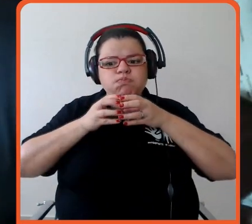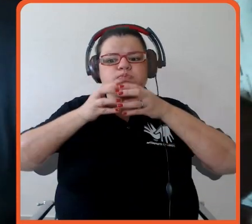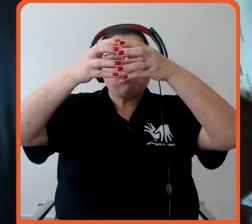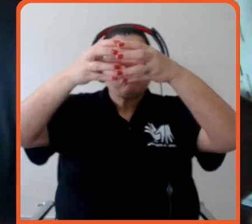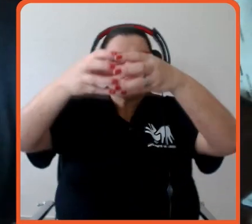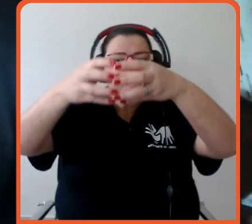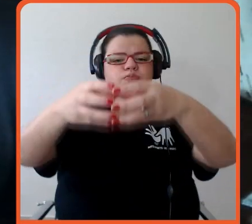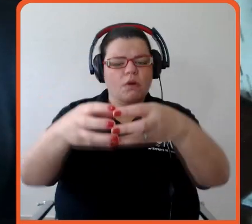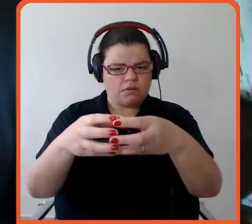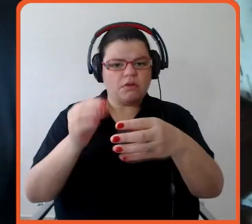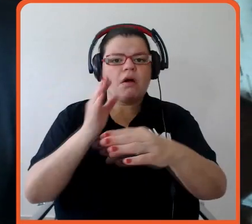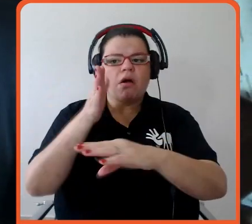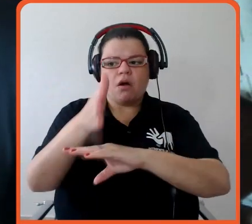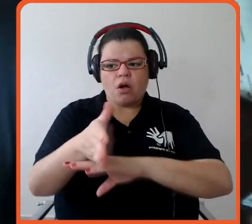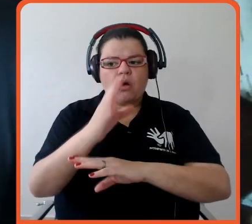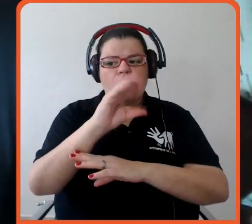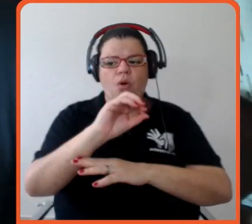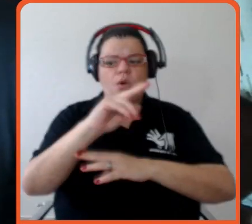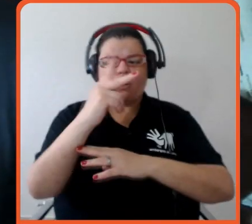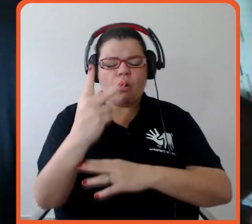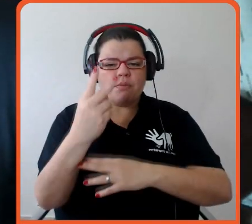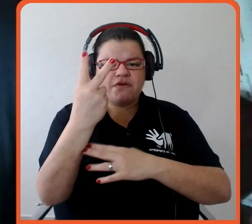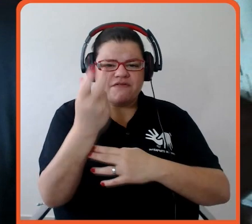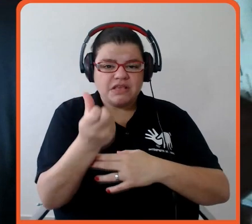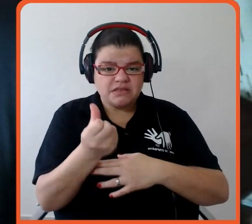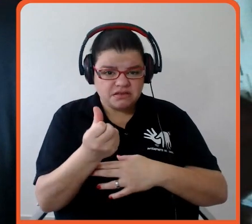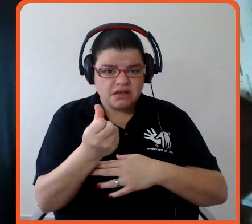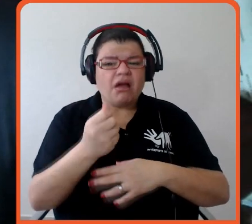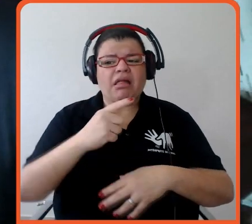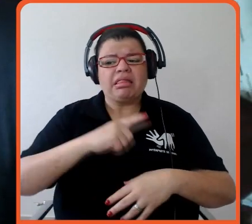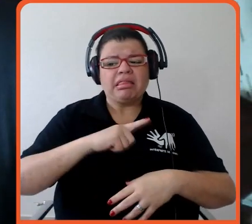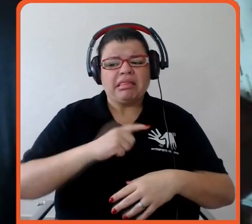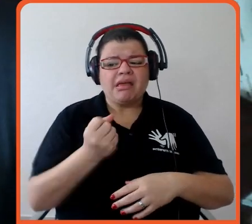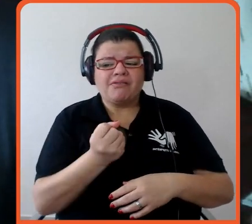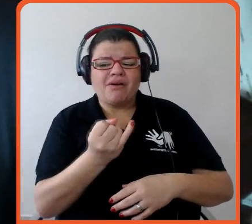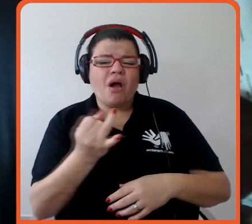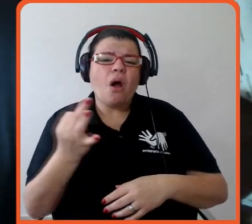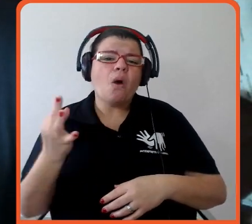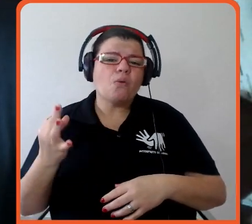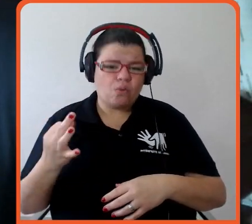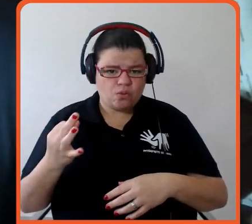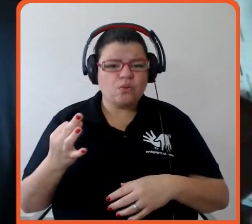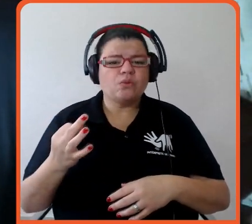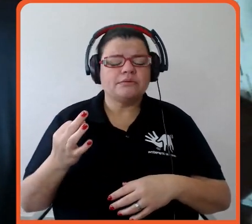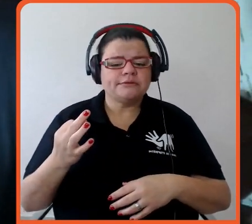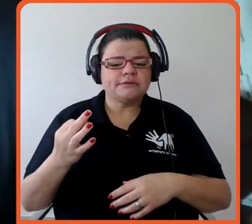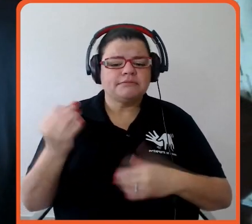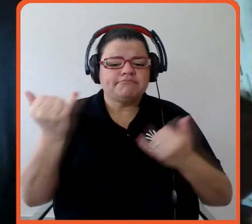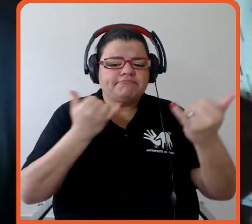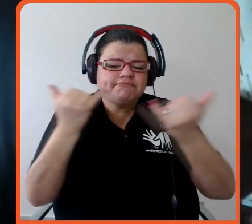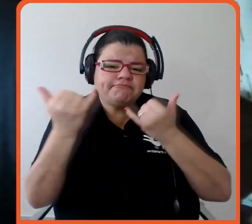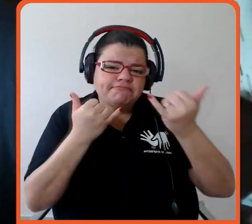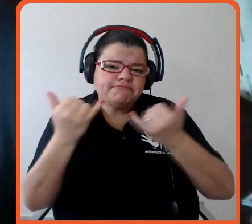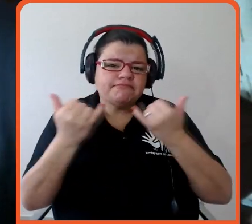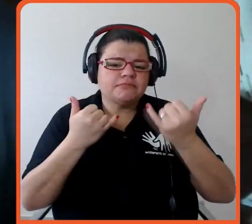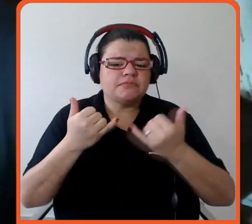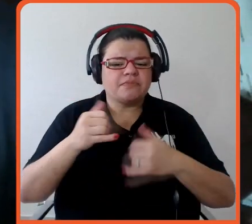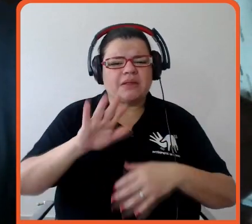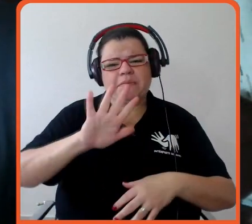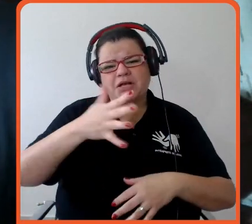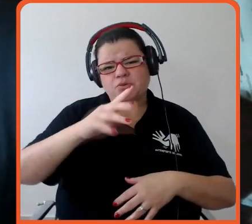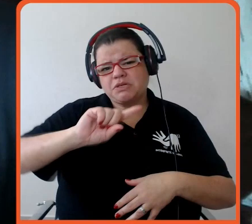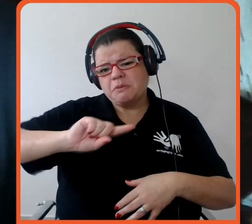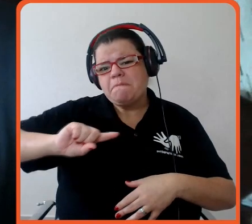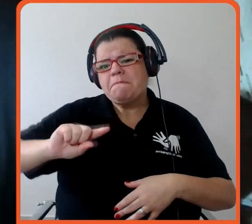alguns veículos deram essa nota, né, de ao redor de mil brasileiros lá